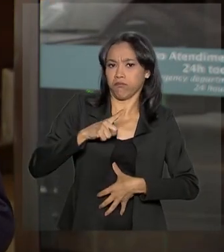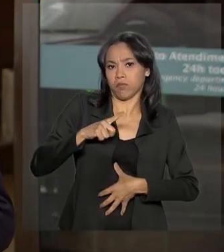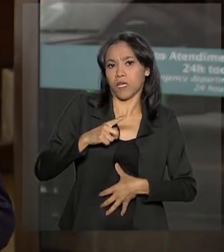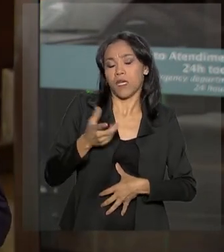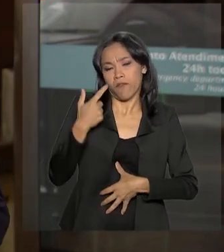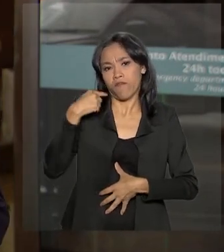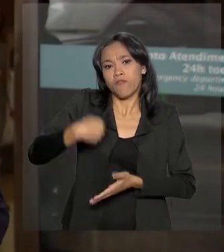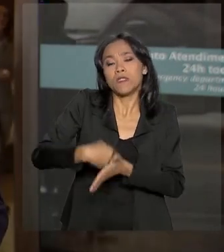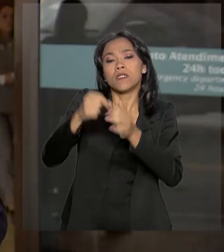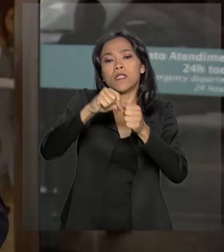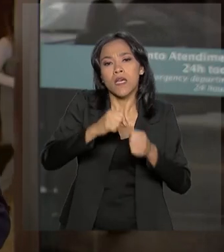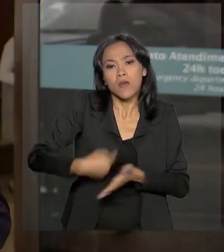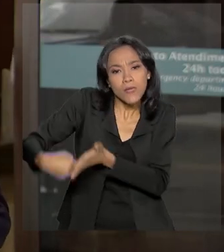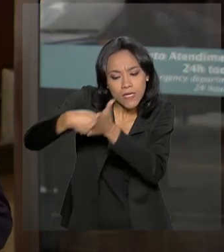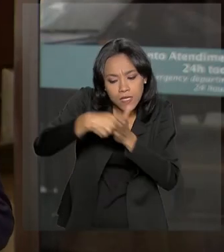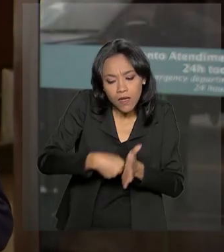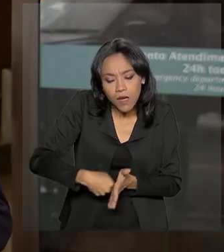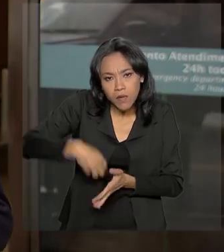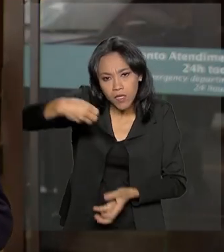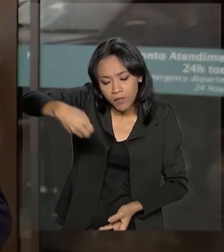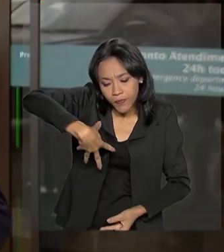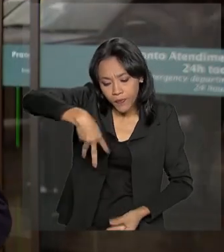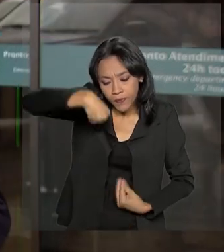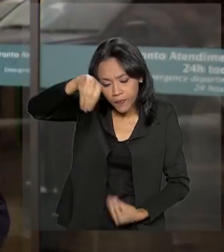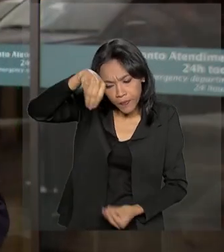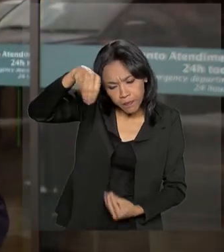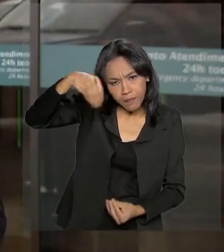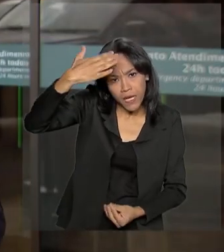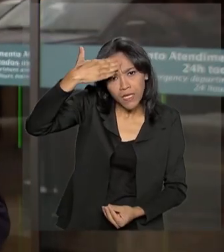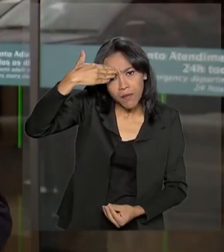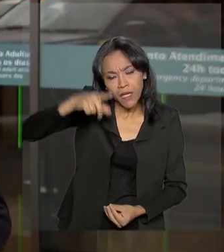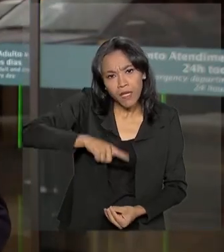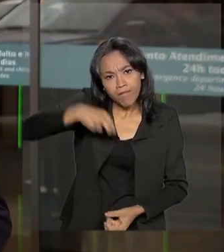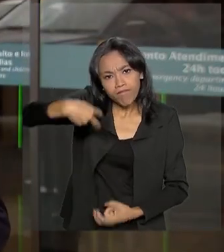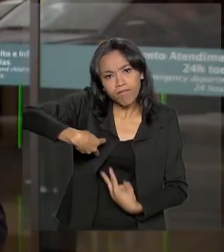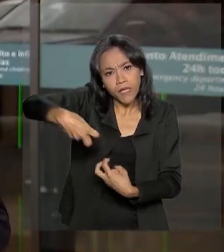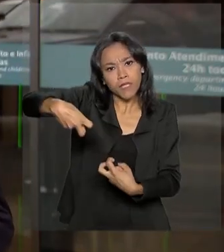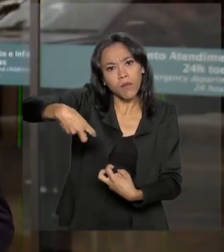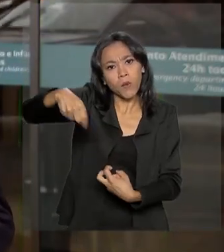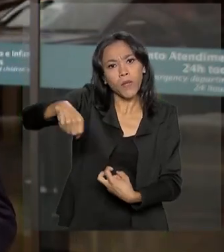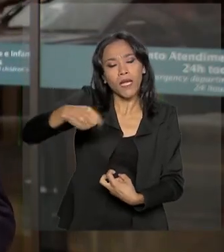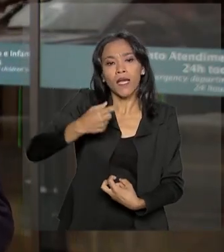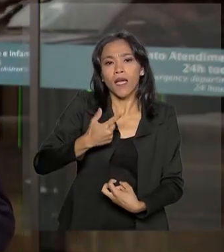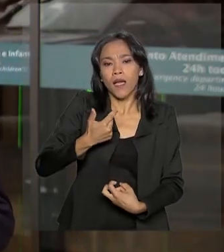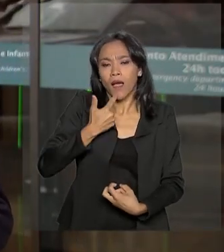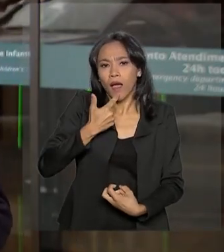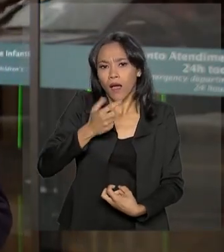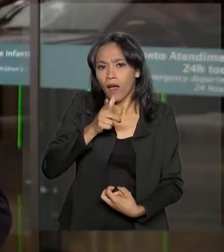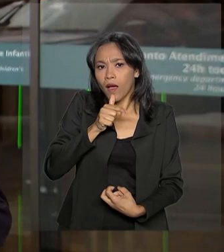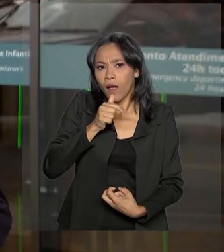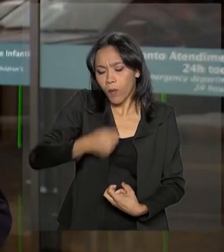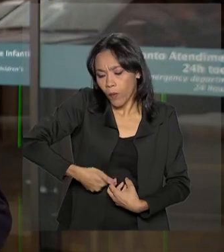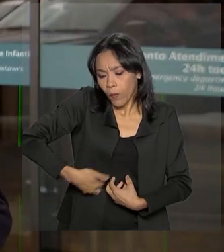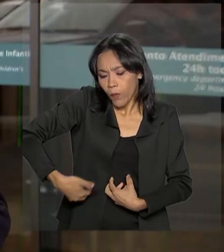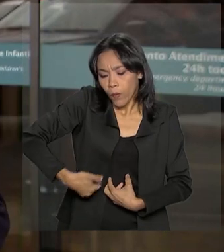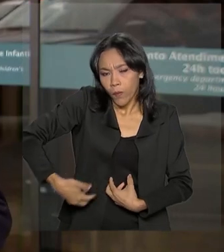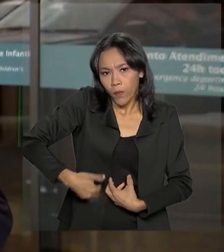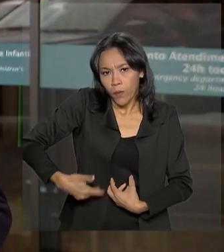realizaram exames de imagem, que identificaram uma pequena concentração de líquidos na região onde